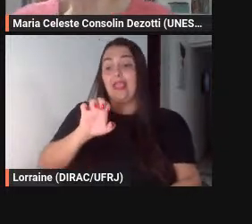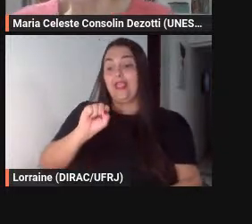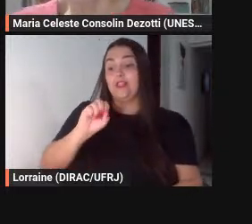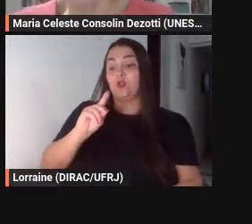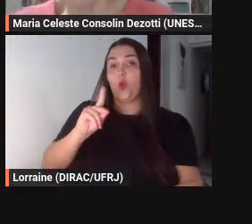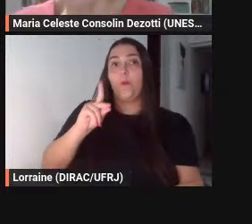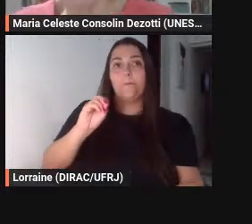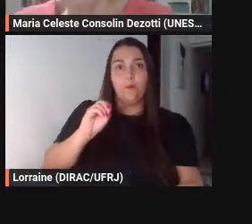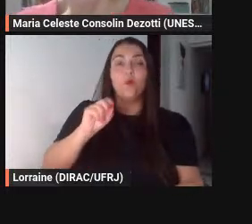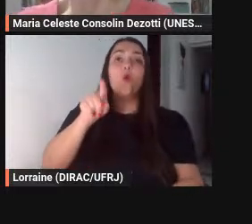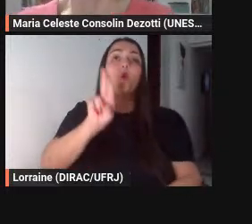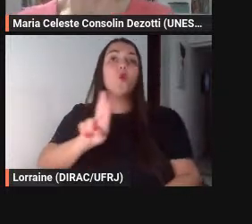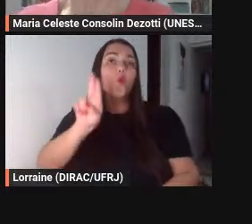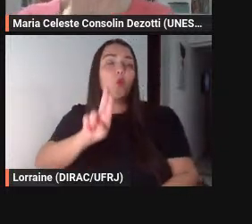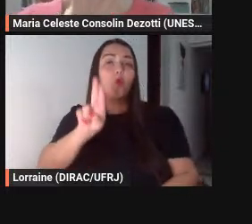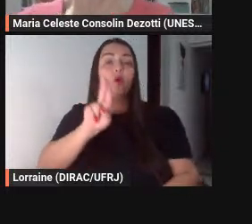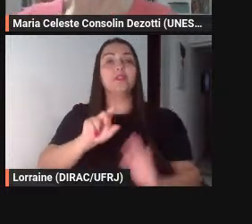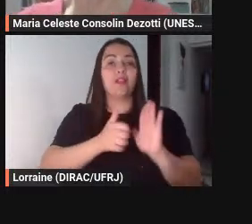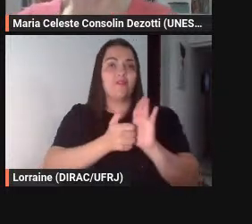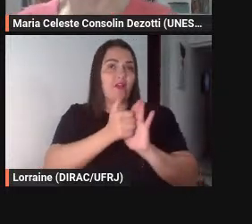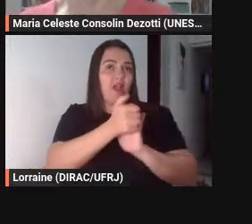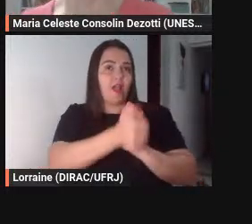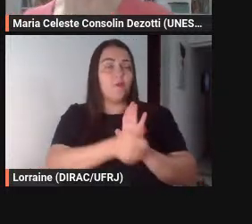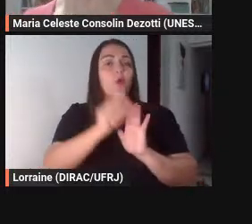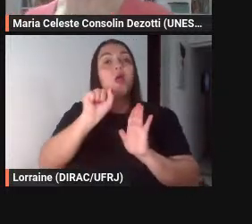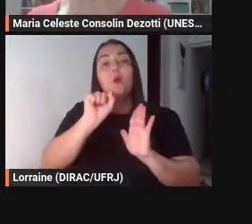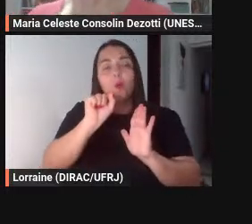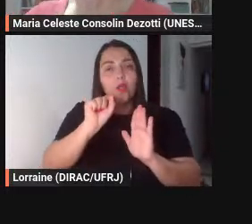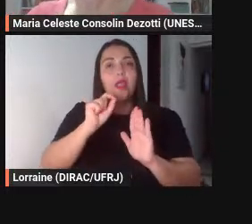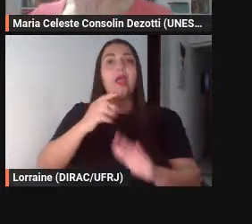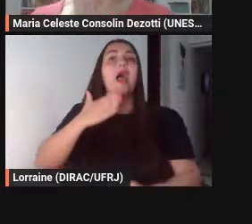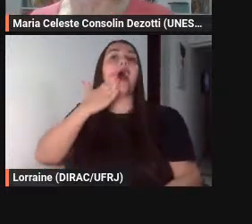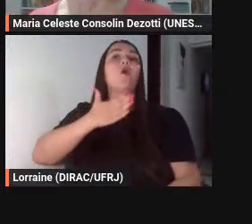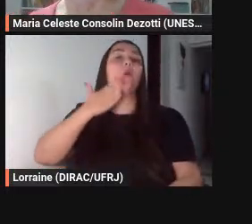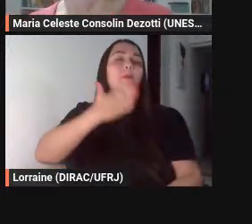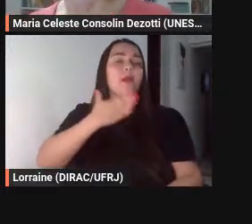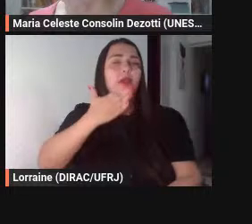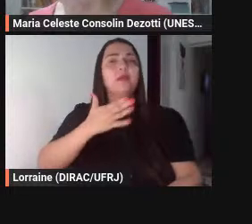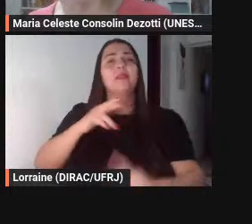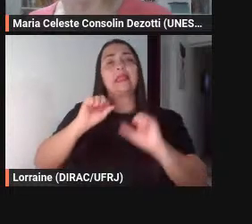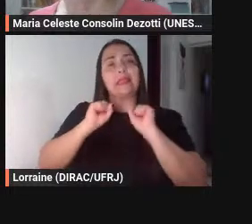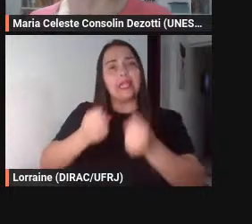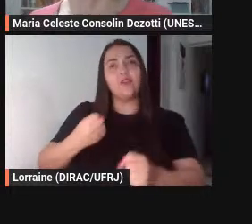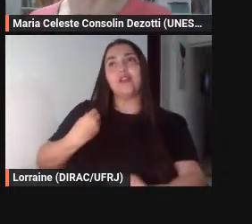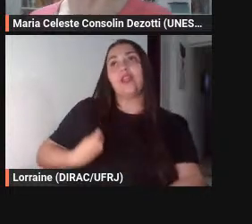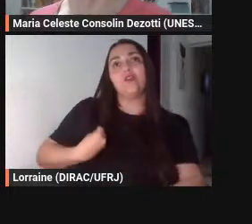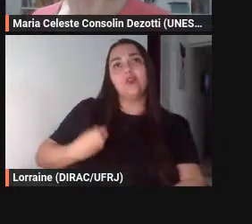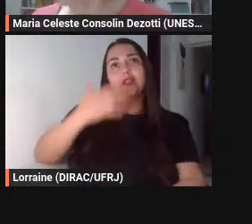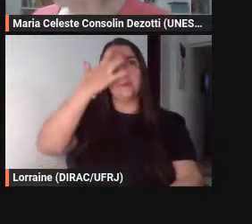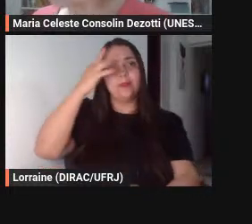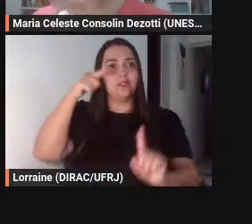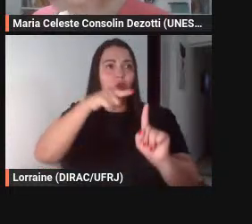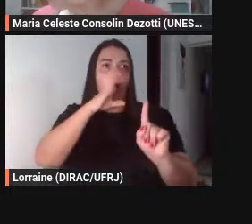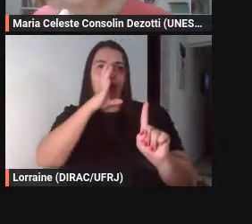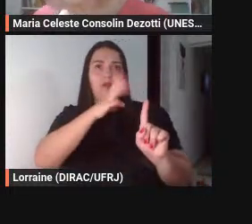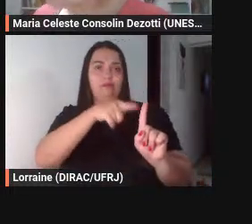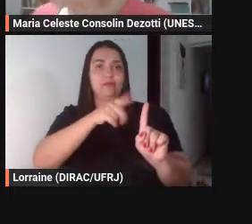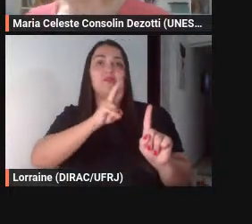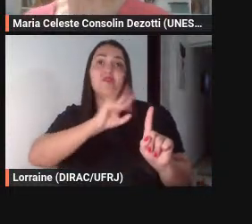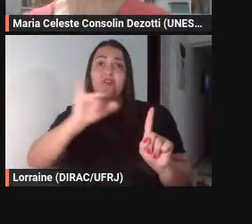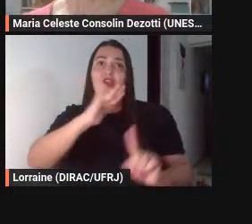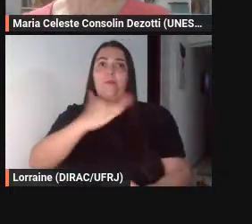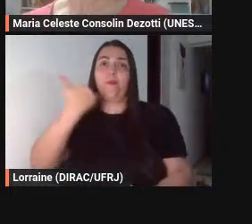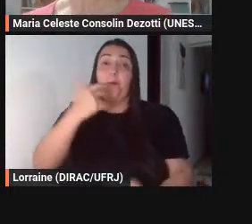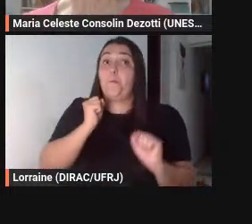argumentação em defesa da vida daquele réu que estava correndo risco de morte